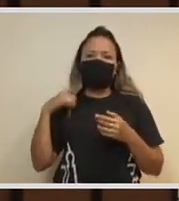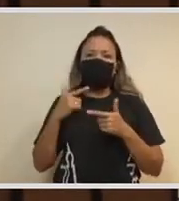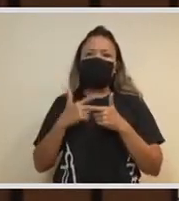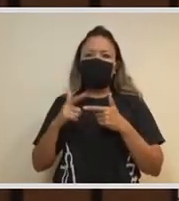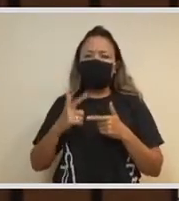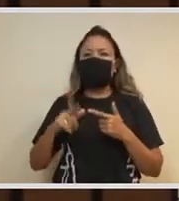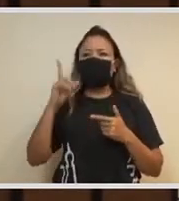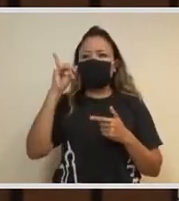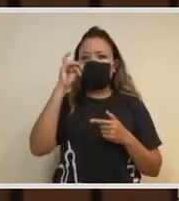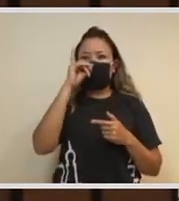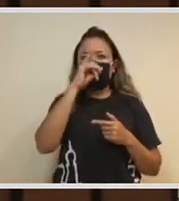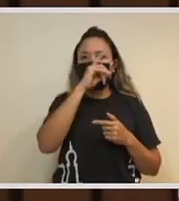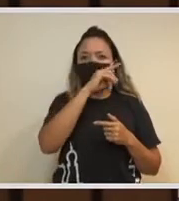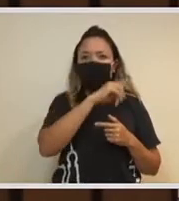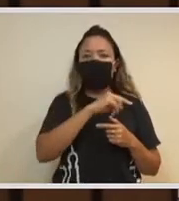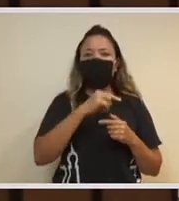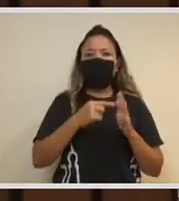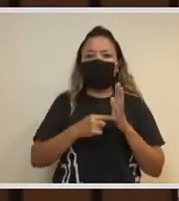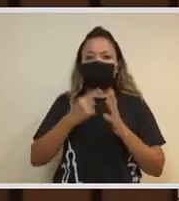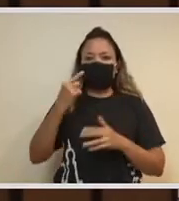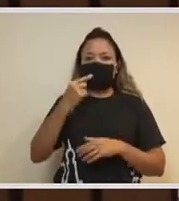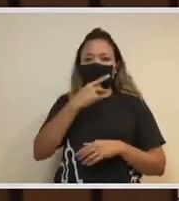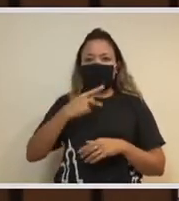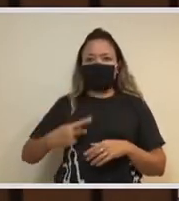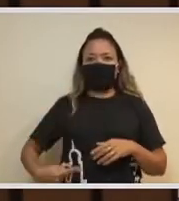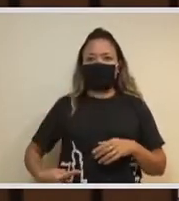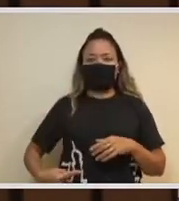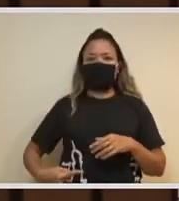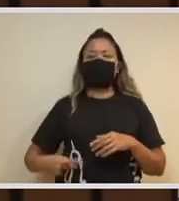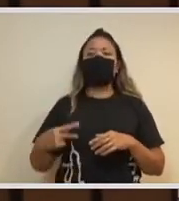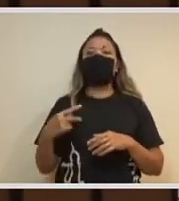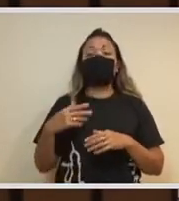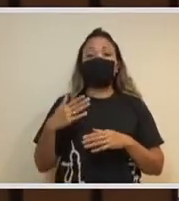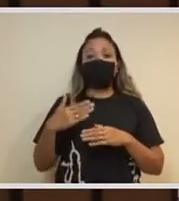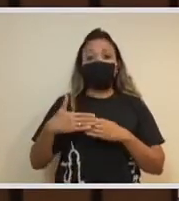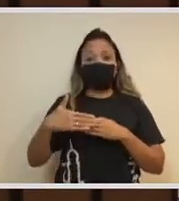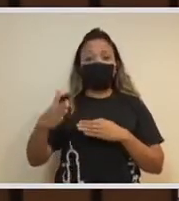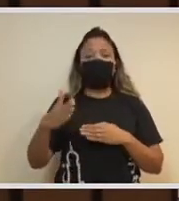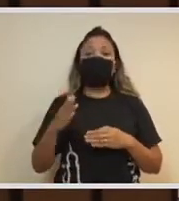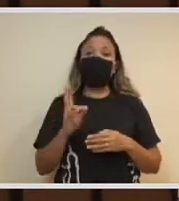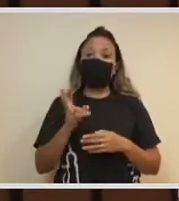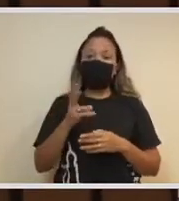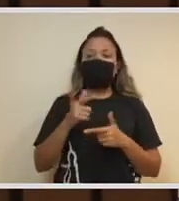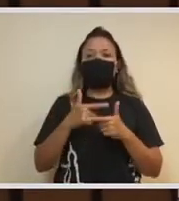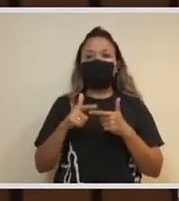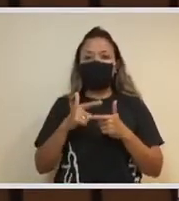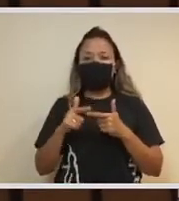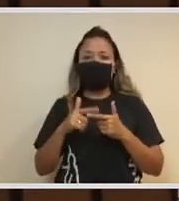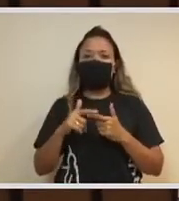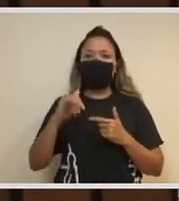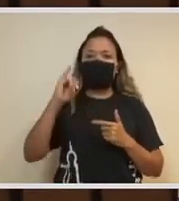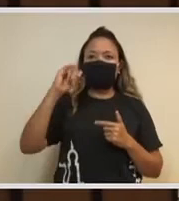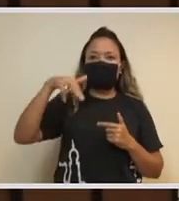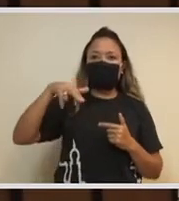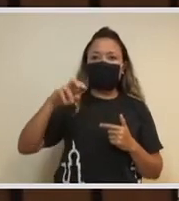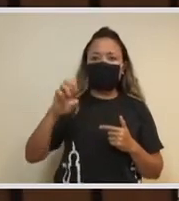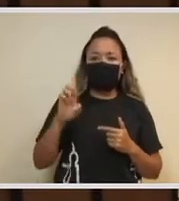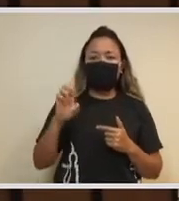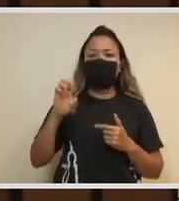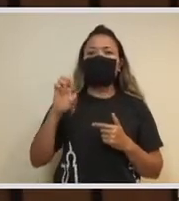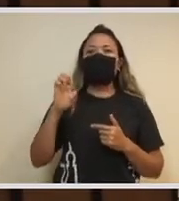durante a primeira gestão, continuarão a ser. No caso do INE, nós